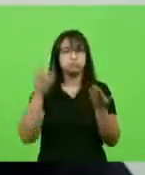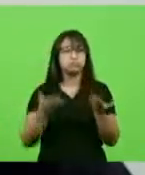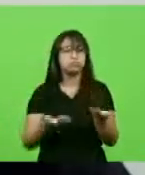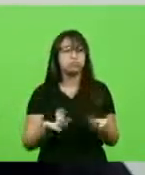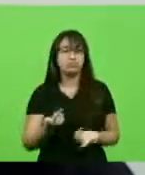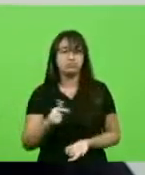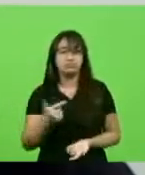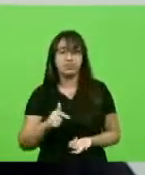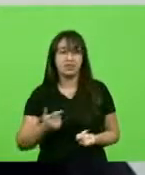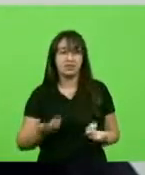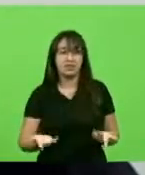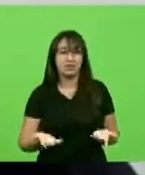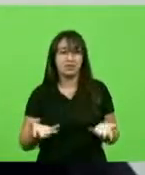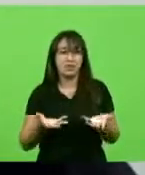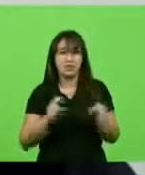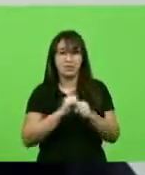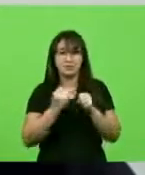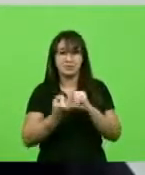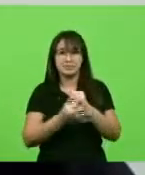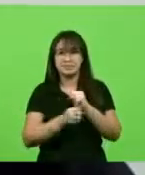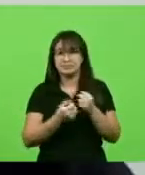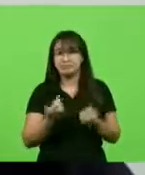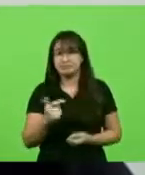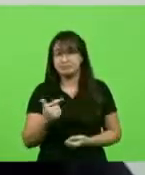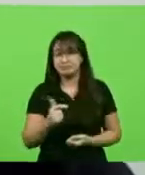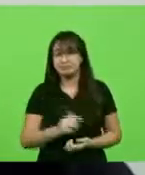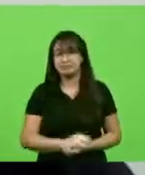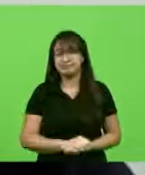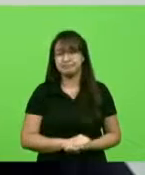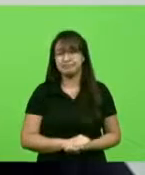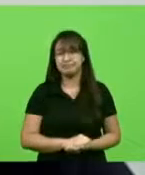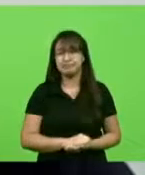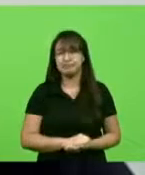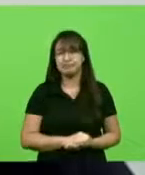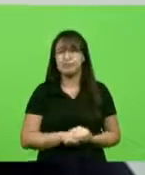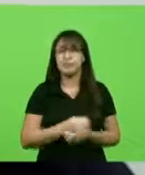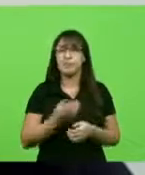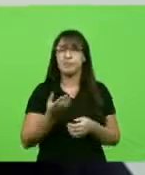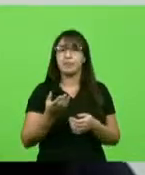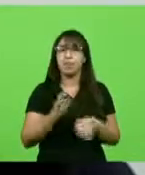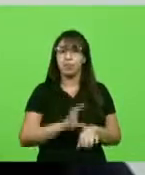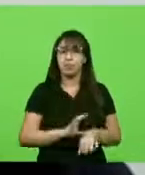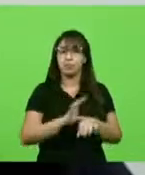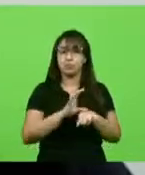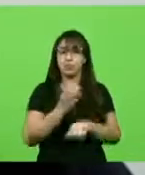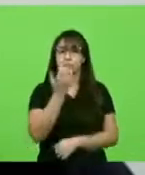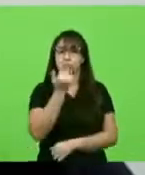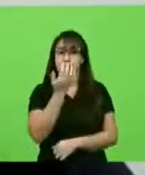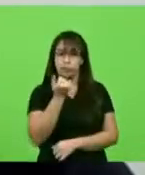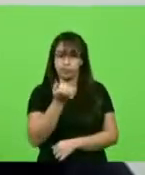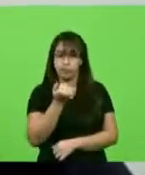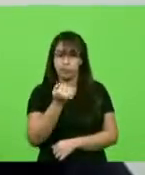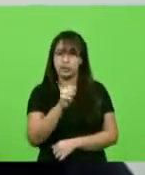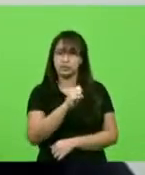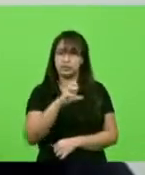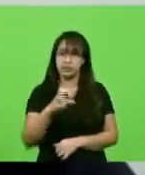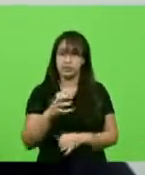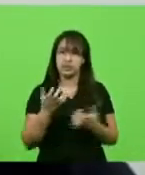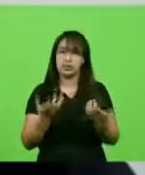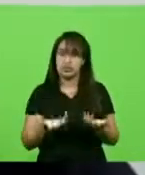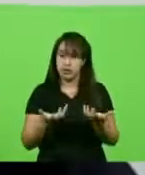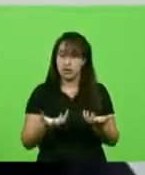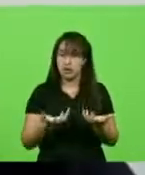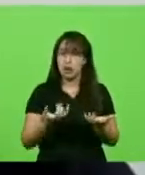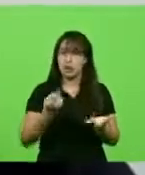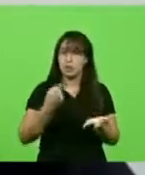em plena pandemia. O Conselho de Segurança Alimentar de Santa Catarina está reivindicando que o prazo para aplicar os